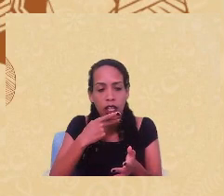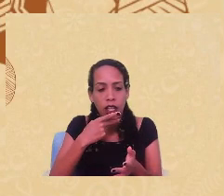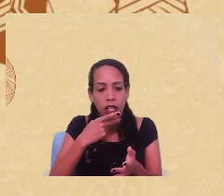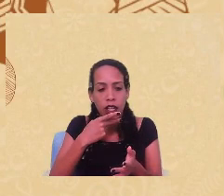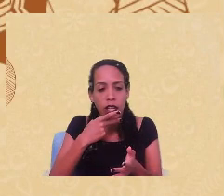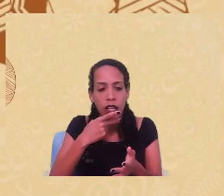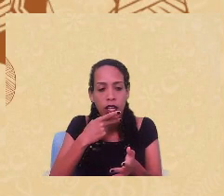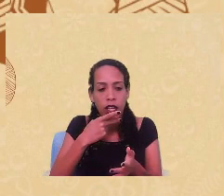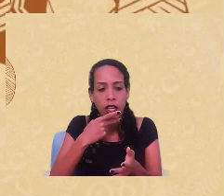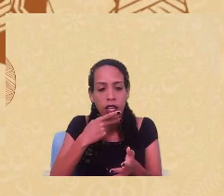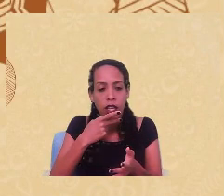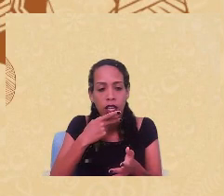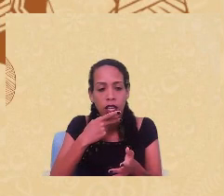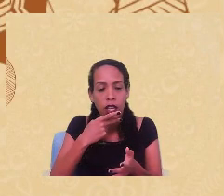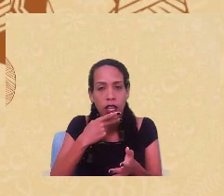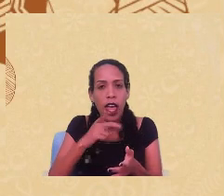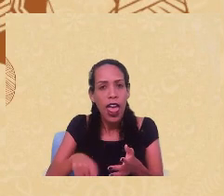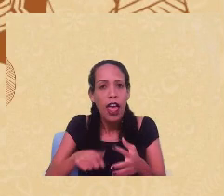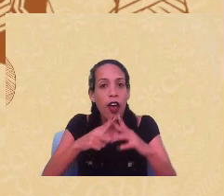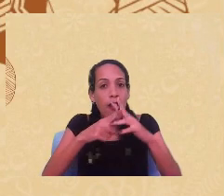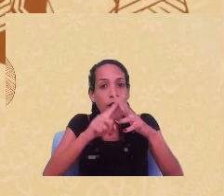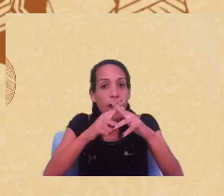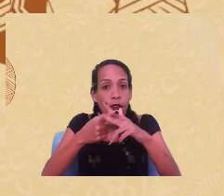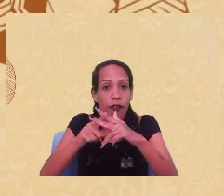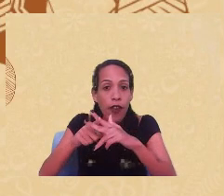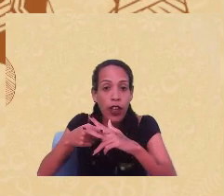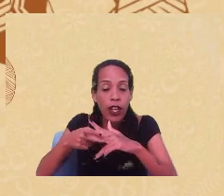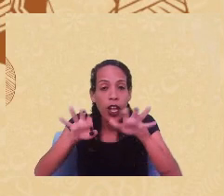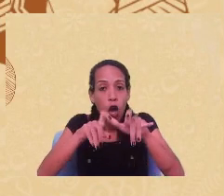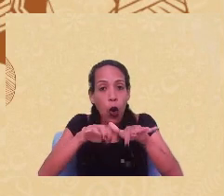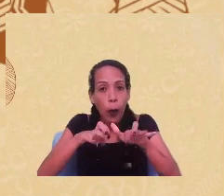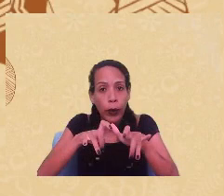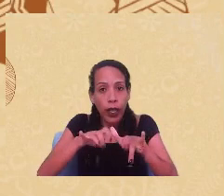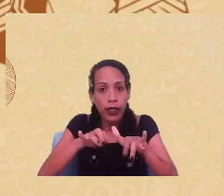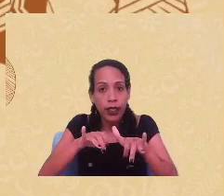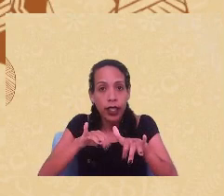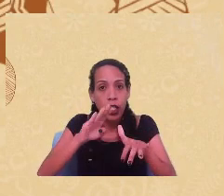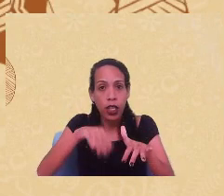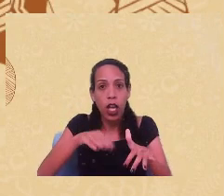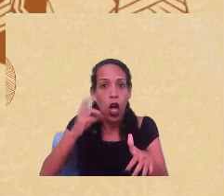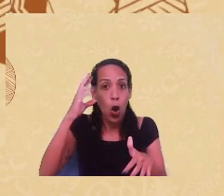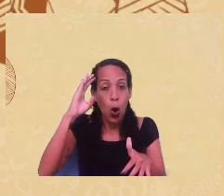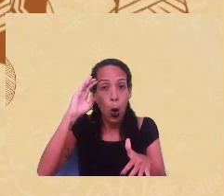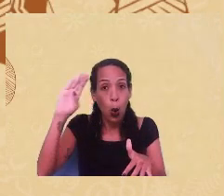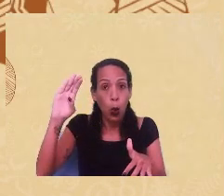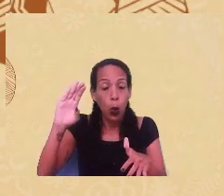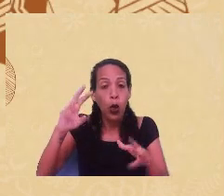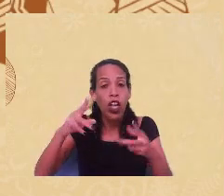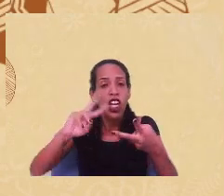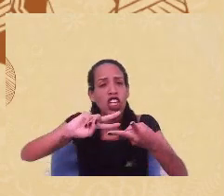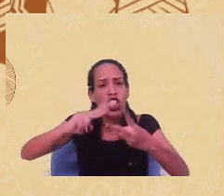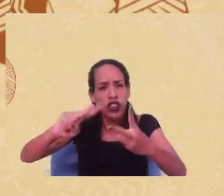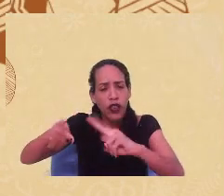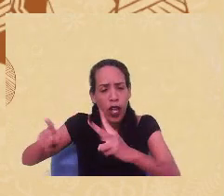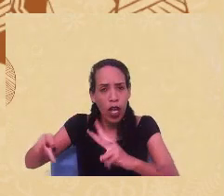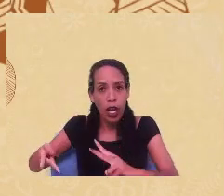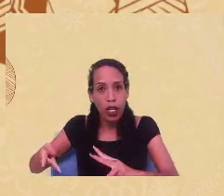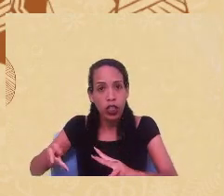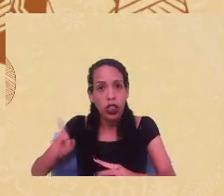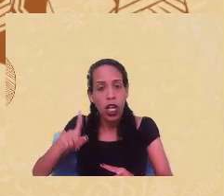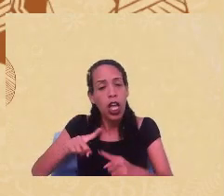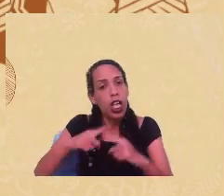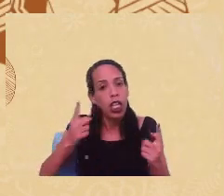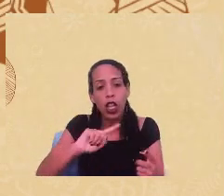pura enquanto uma ferramenta de cooptação das culturas diversas. Então, não é